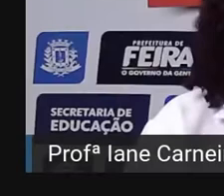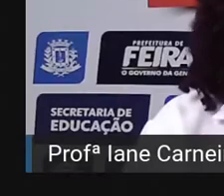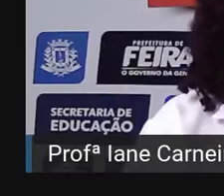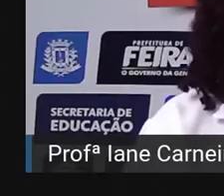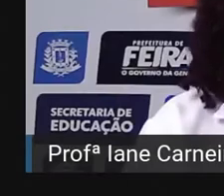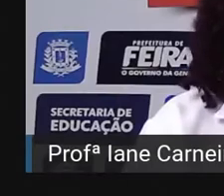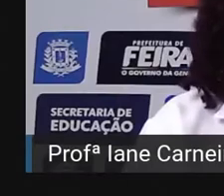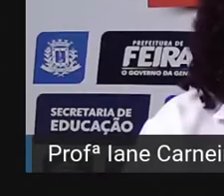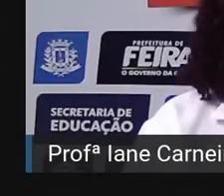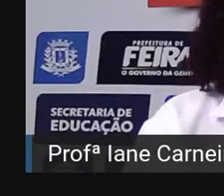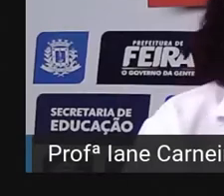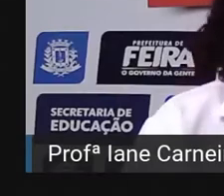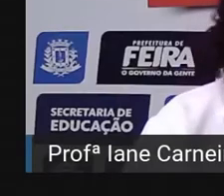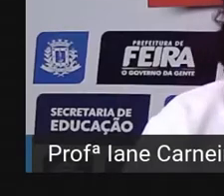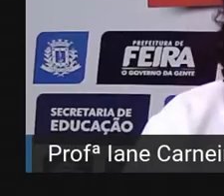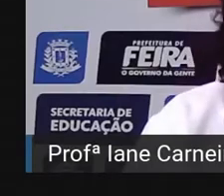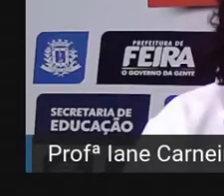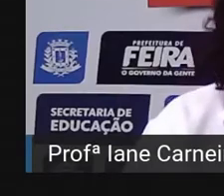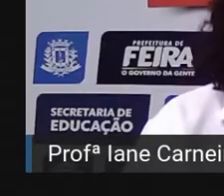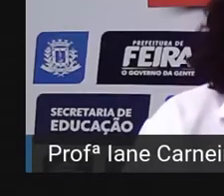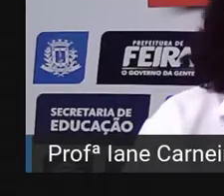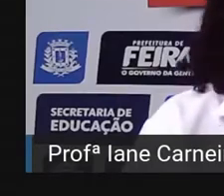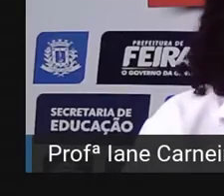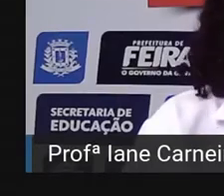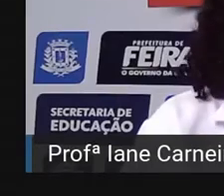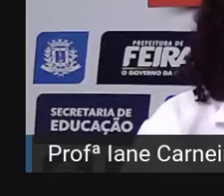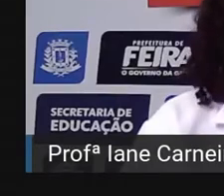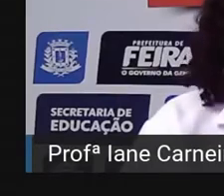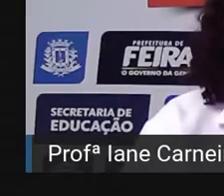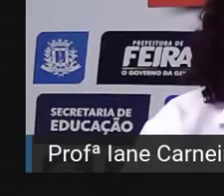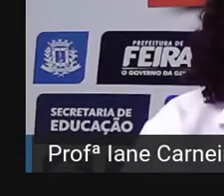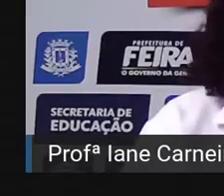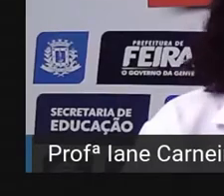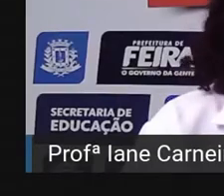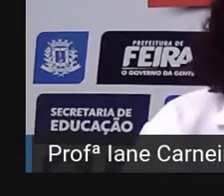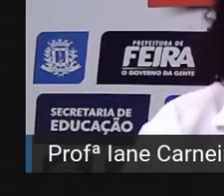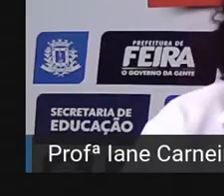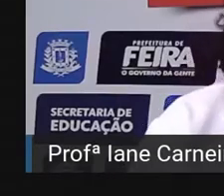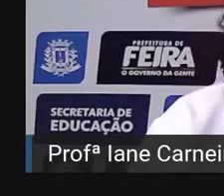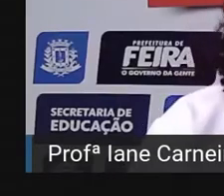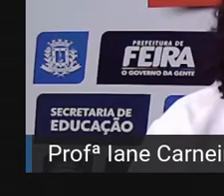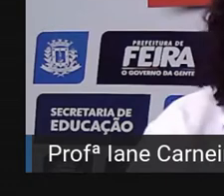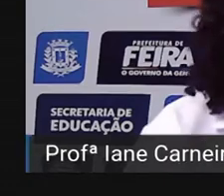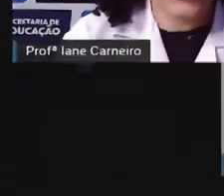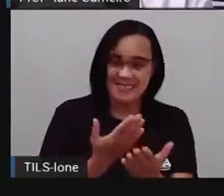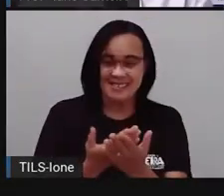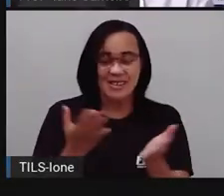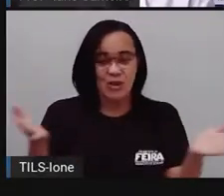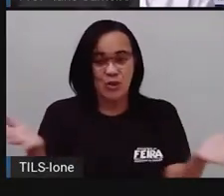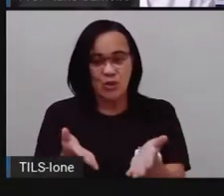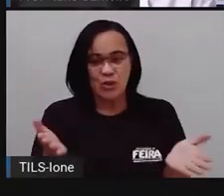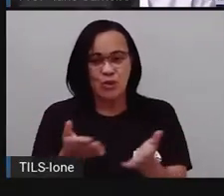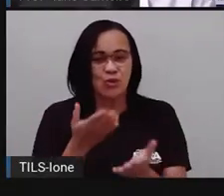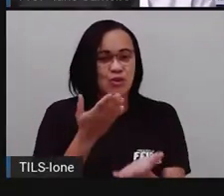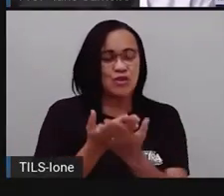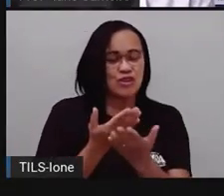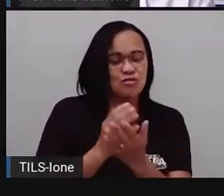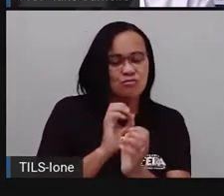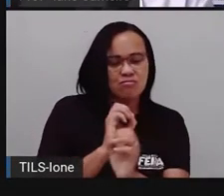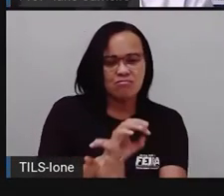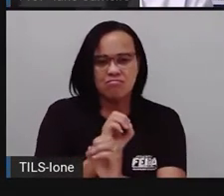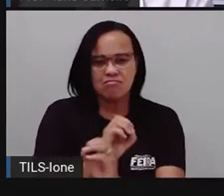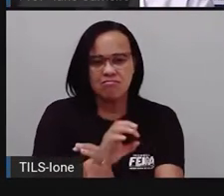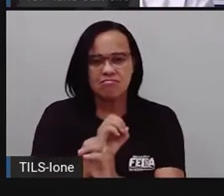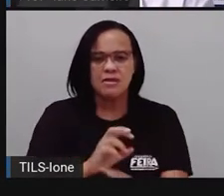Olá, crianças, tudo bem com vocês? Vamos para mais uma aula, e a aula de hoje, o nome dela é